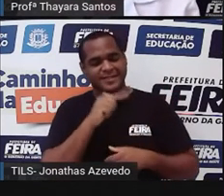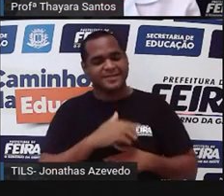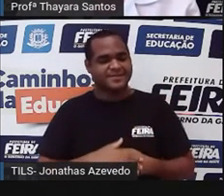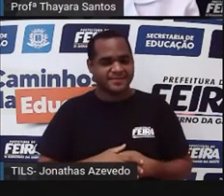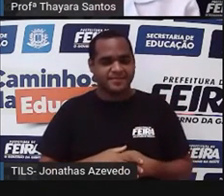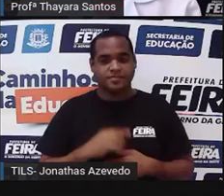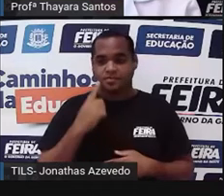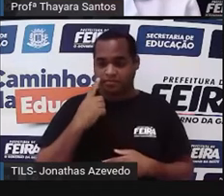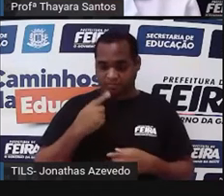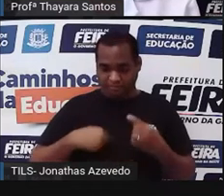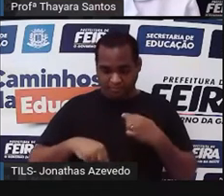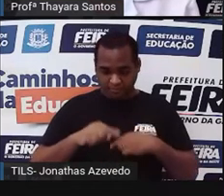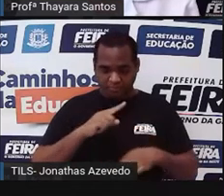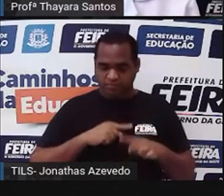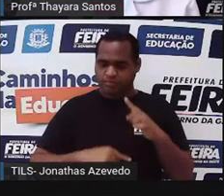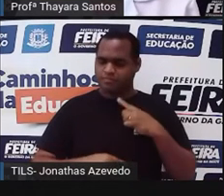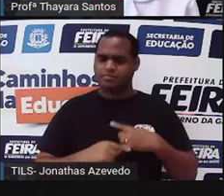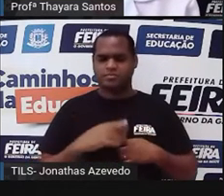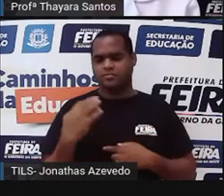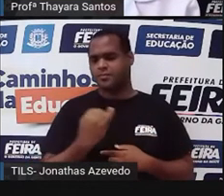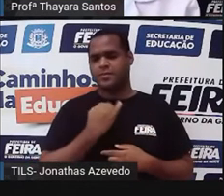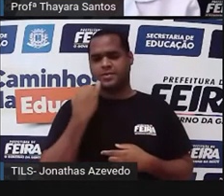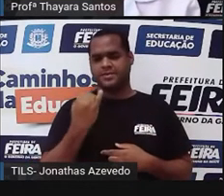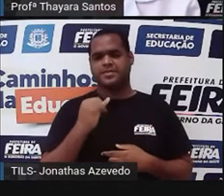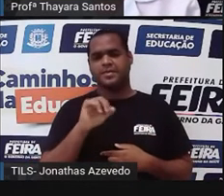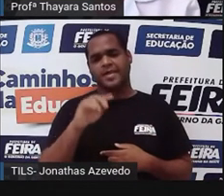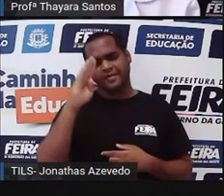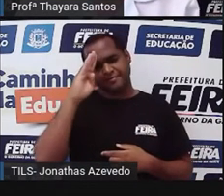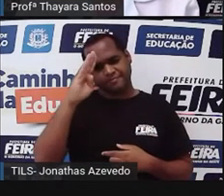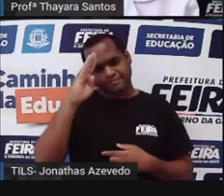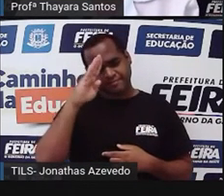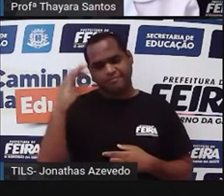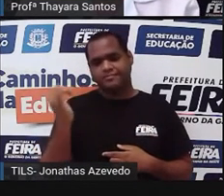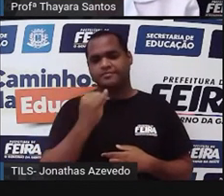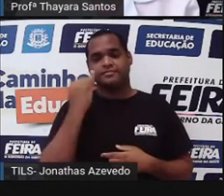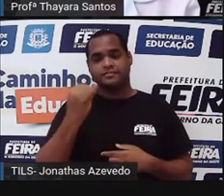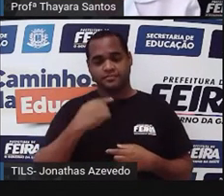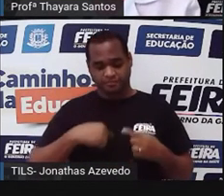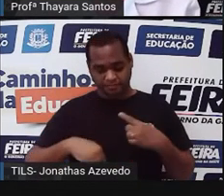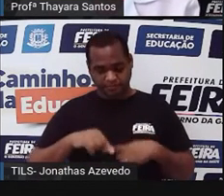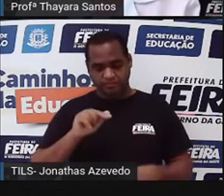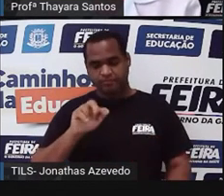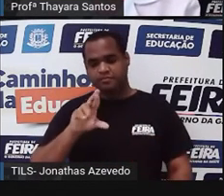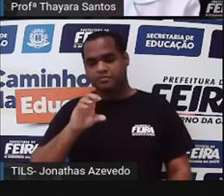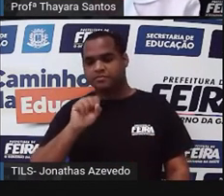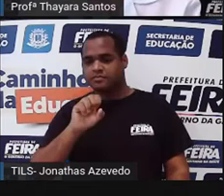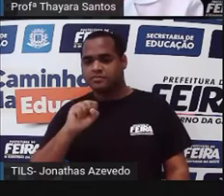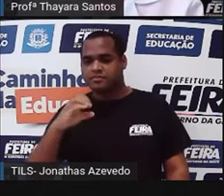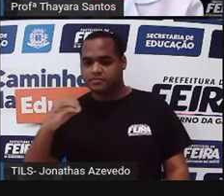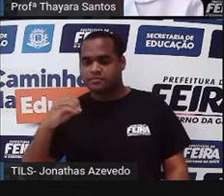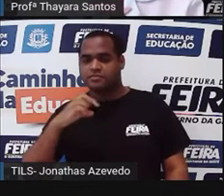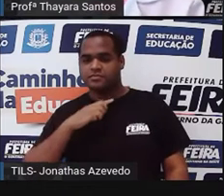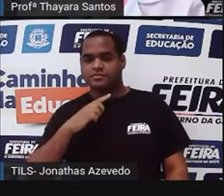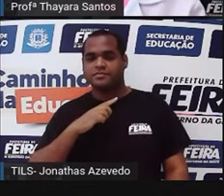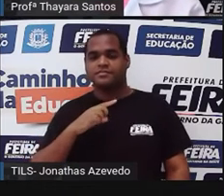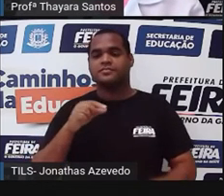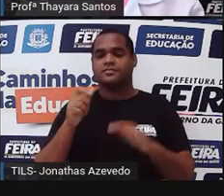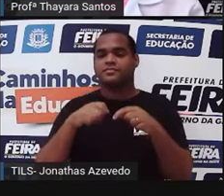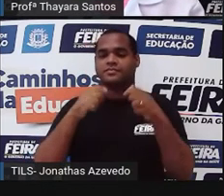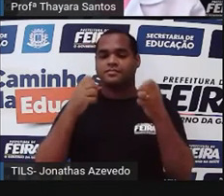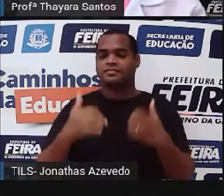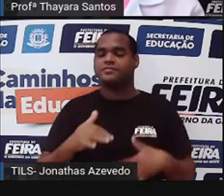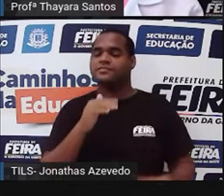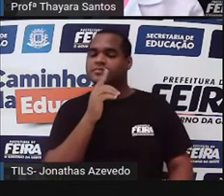aí na digestão. Então, uma das funções do intestino grosso é realizar parte da reabsorção dessa